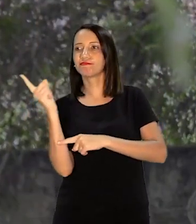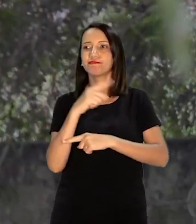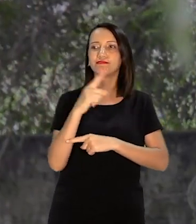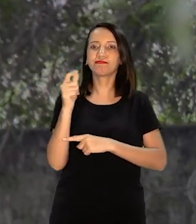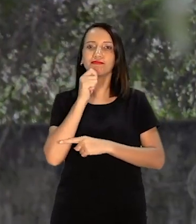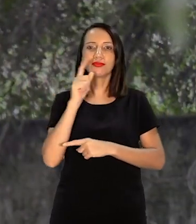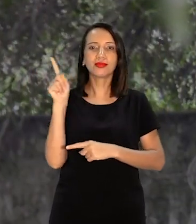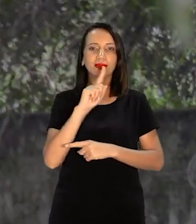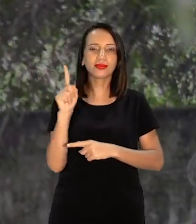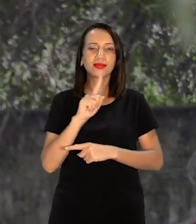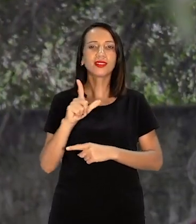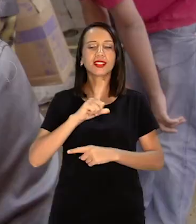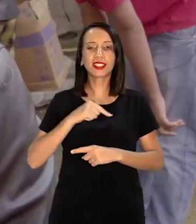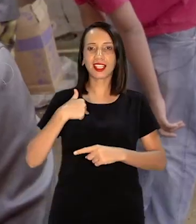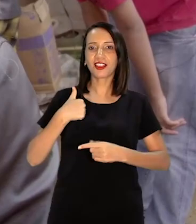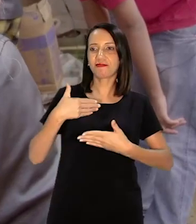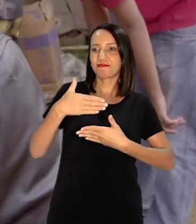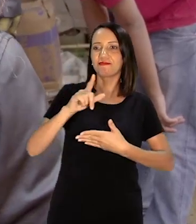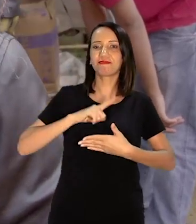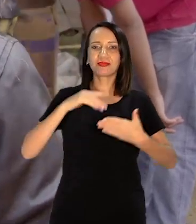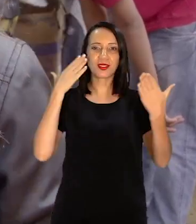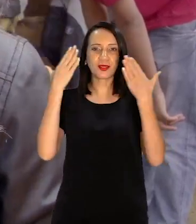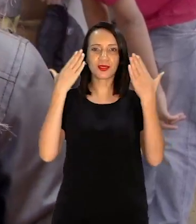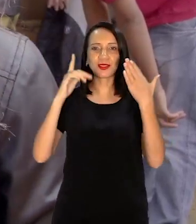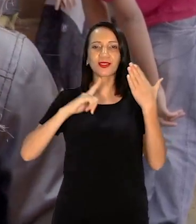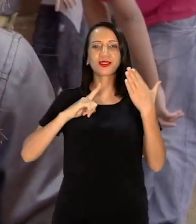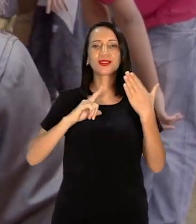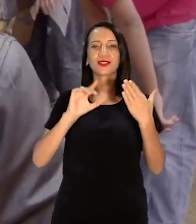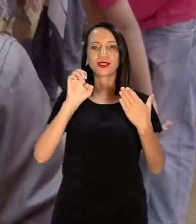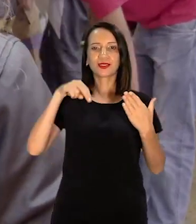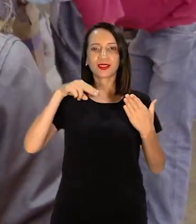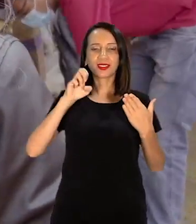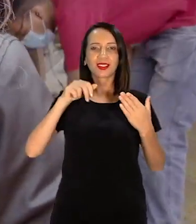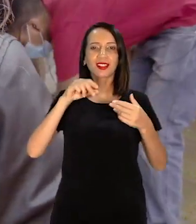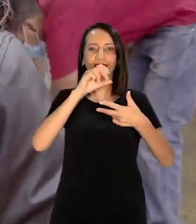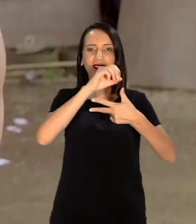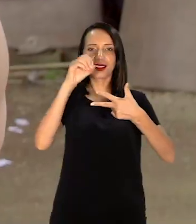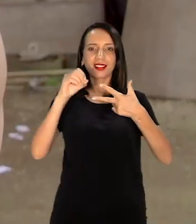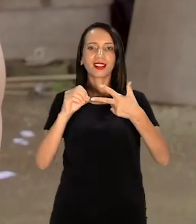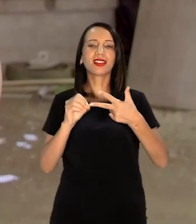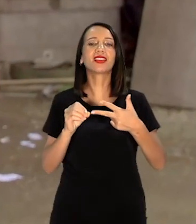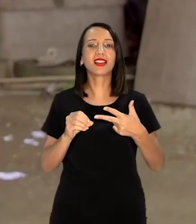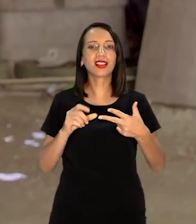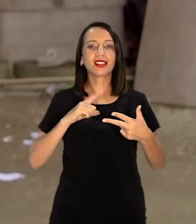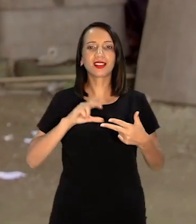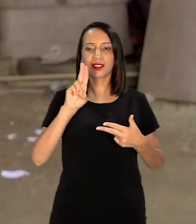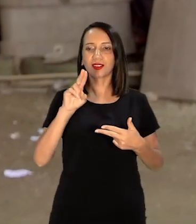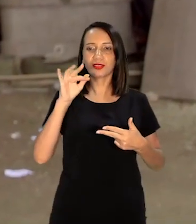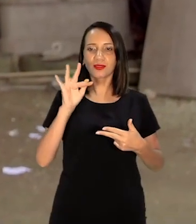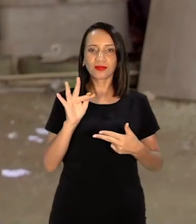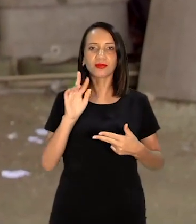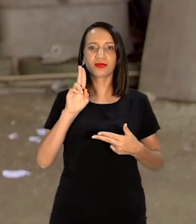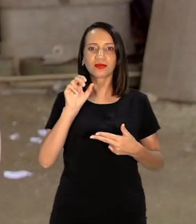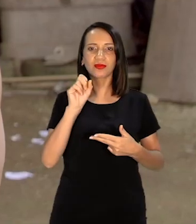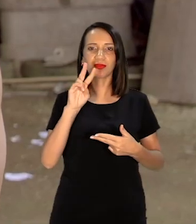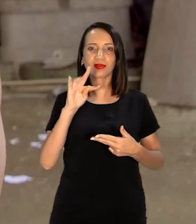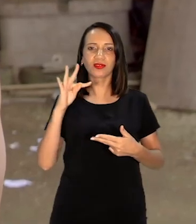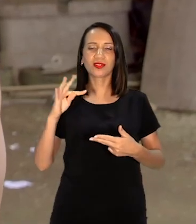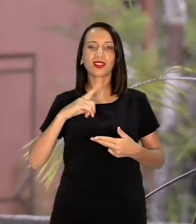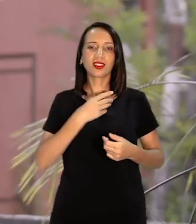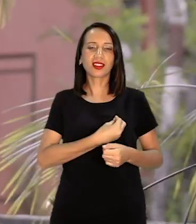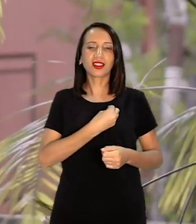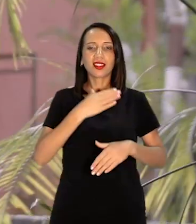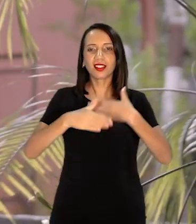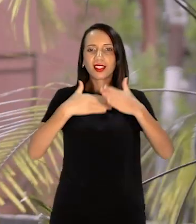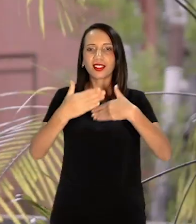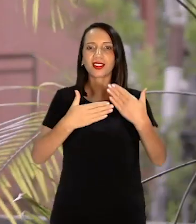Eu vou fazer psicologia, aí eu vou fazer o Enem, né? E a FUVEST também. Eu quero prestar economia ou TI.